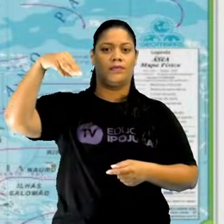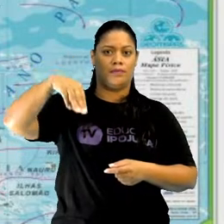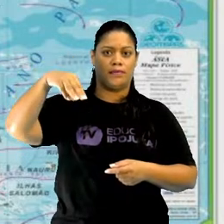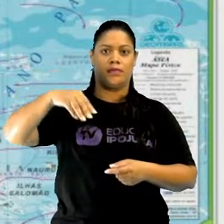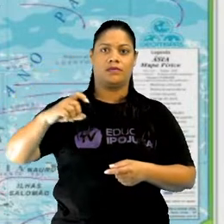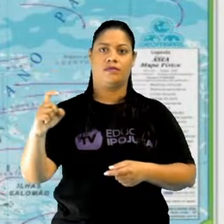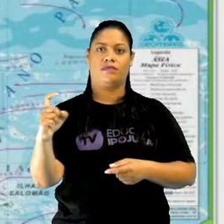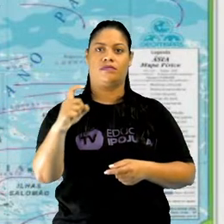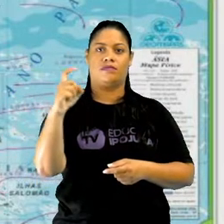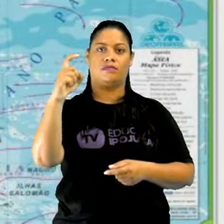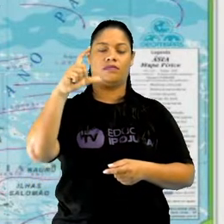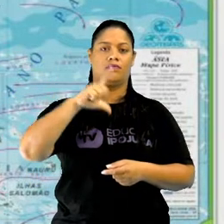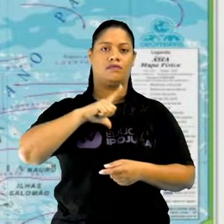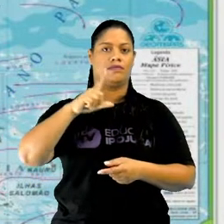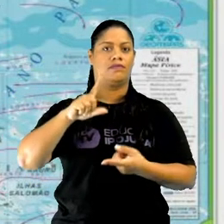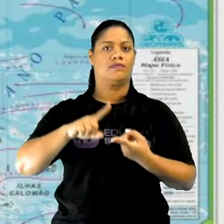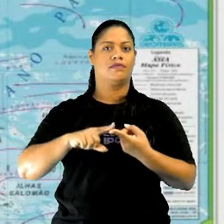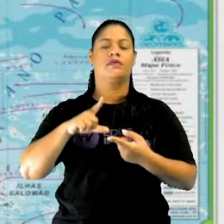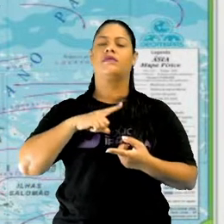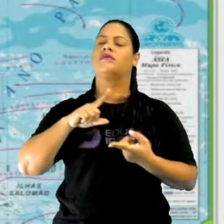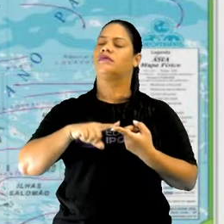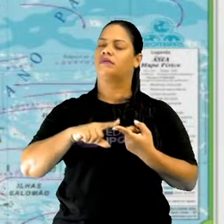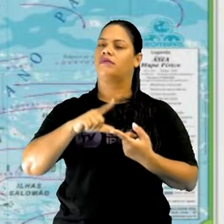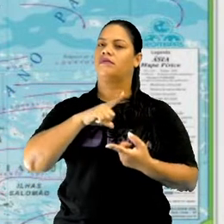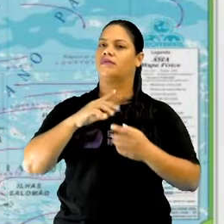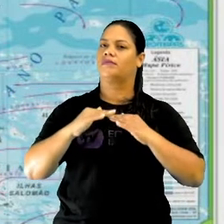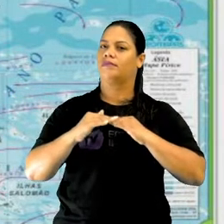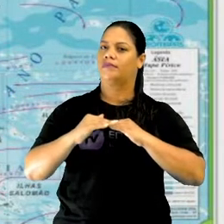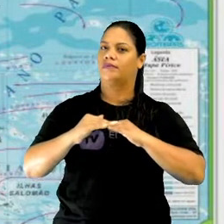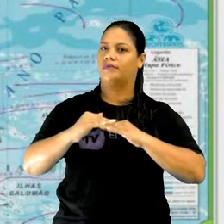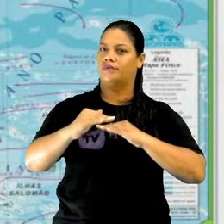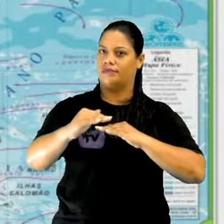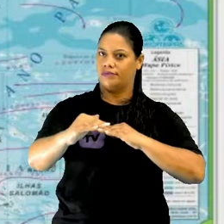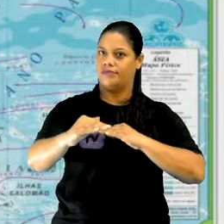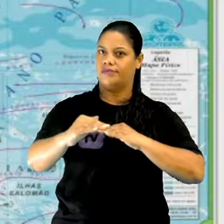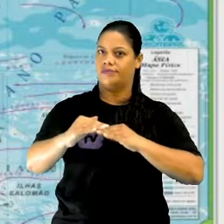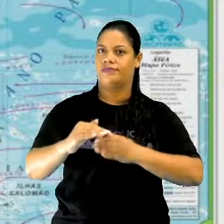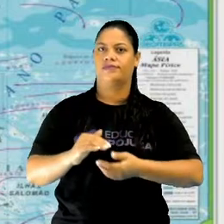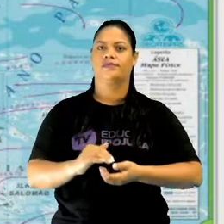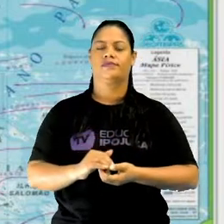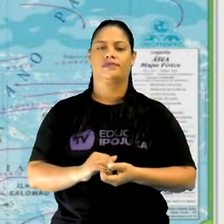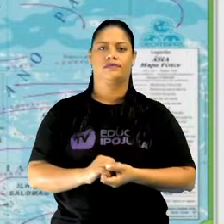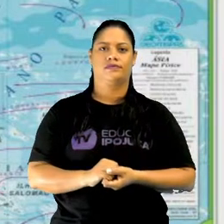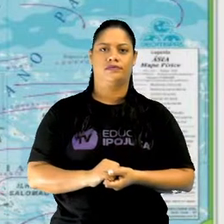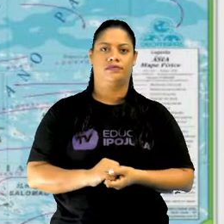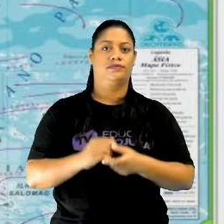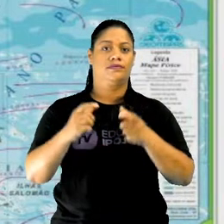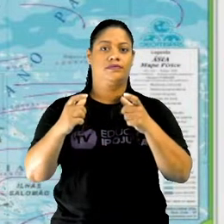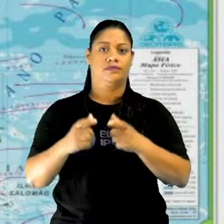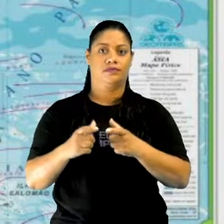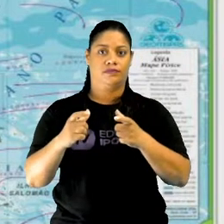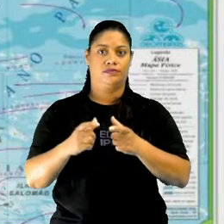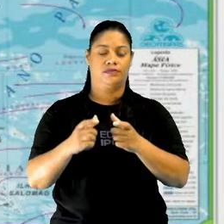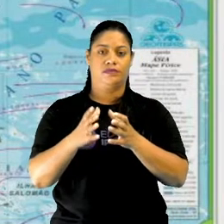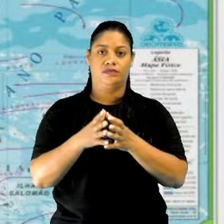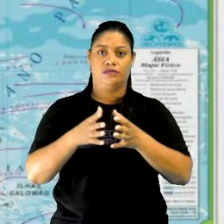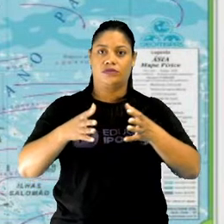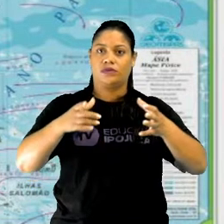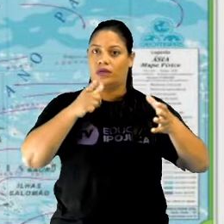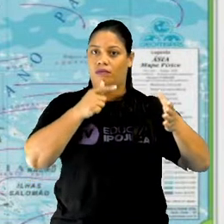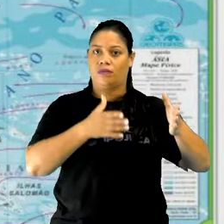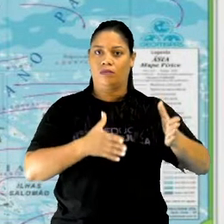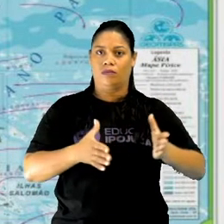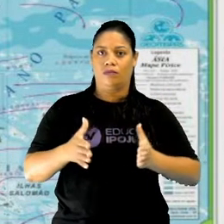também tem planícies. Só que essas planícies, elas estão situadas nas áreas dos grandes rios